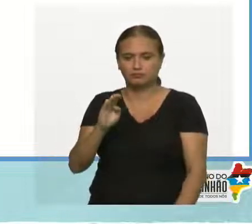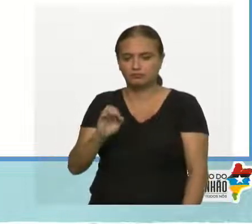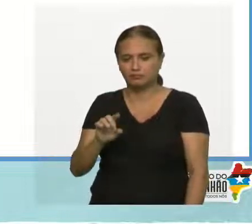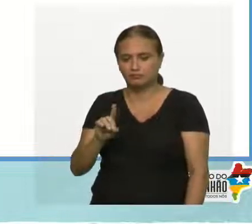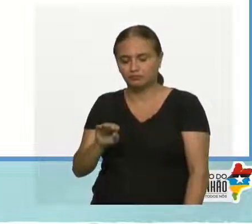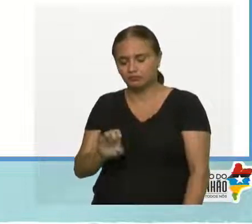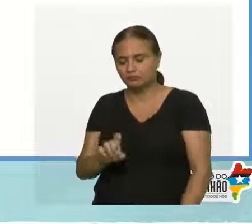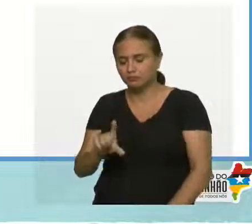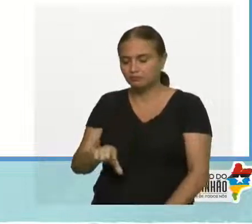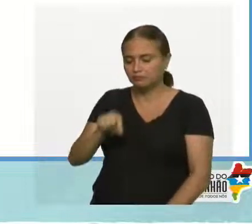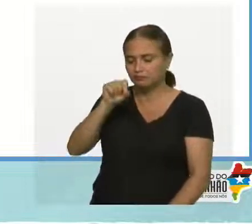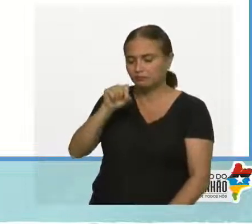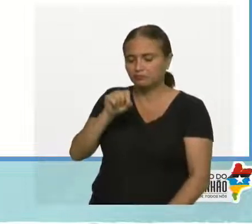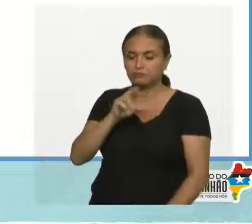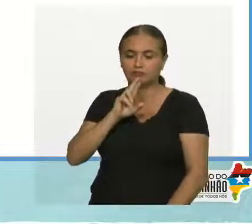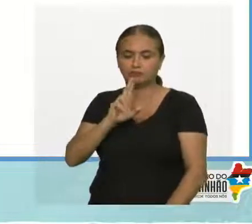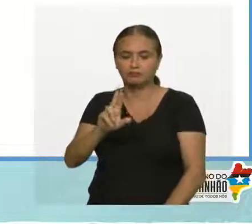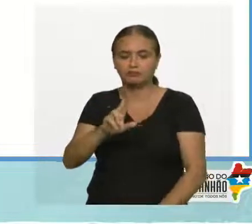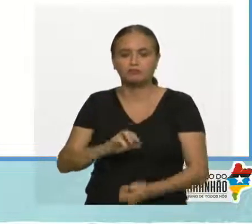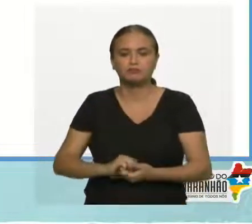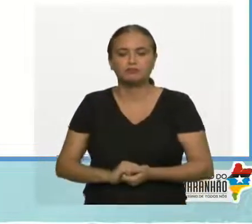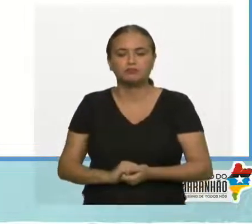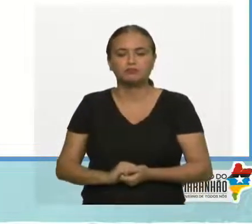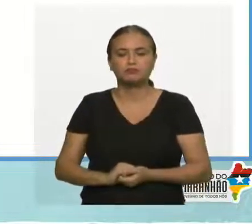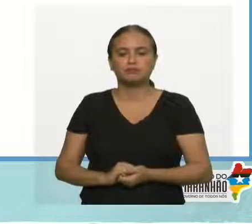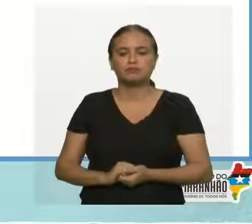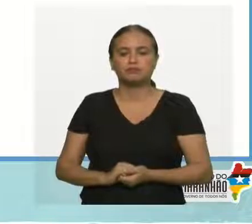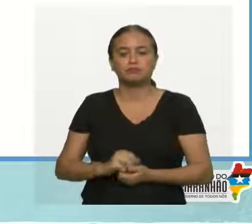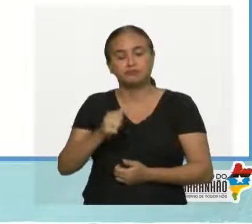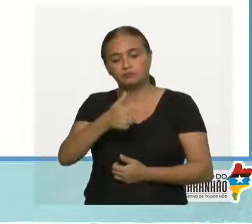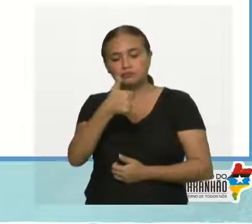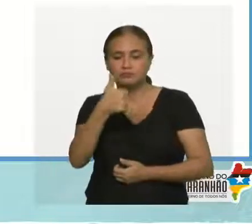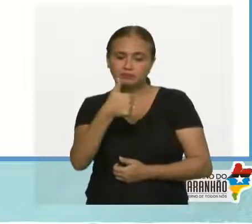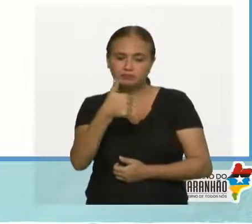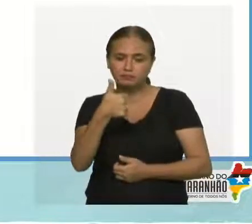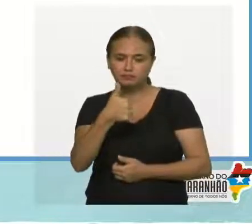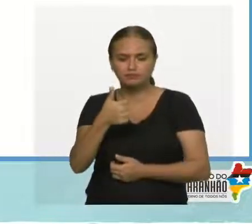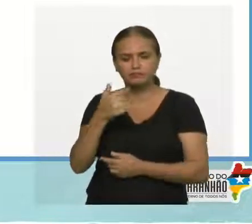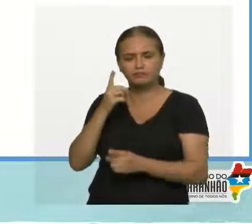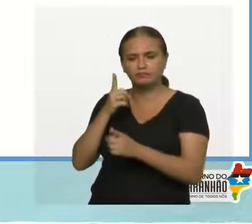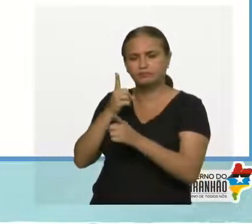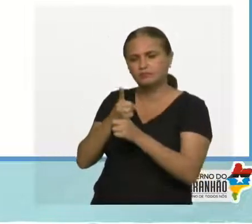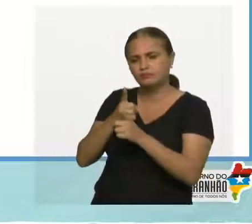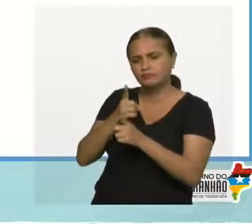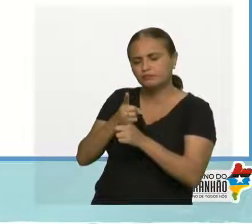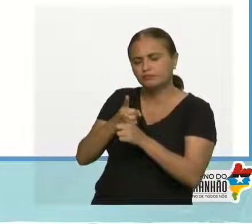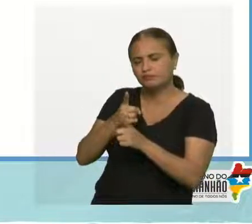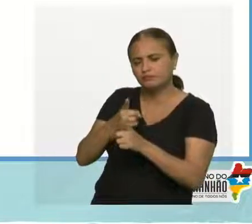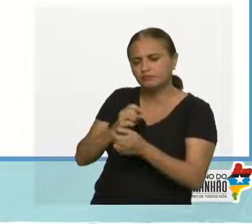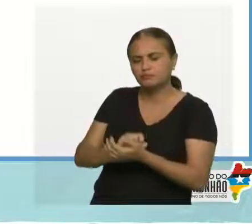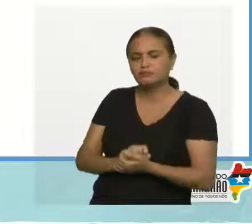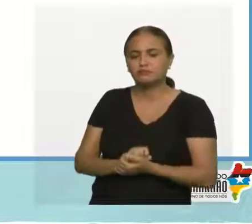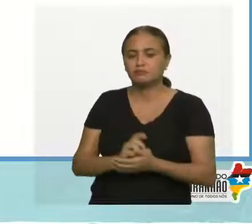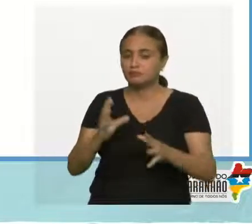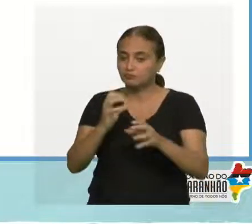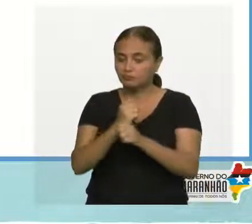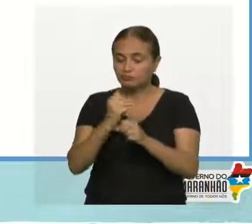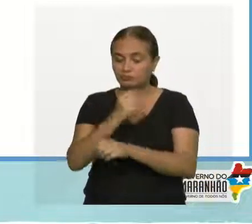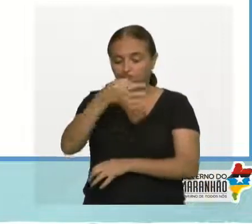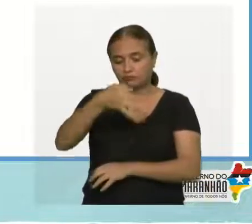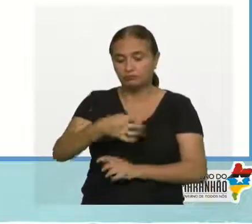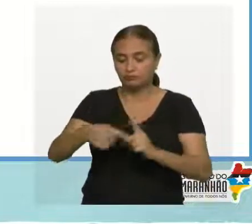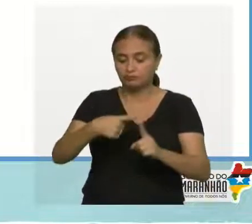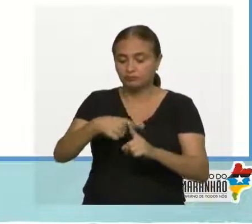apresentar a sequência correta aqui? Então, vamos lá. Eu preciso primeiro identificar quais são as grandezas associadas para cada afirmação. Eu